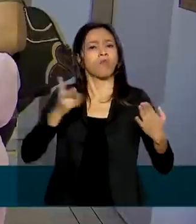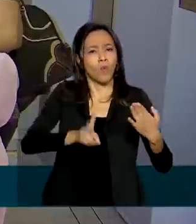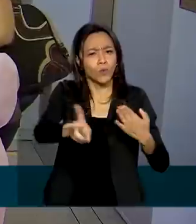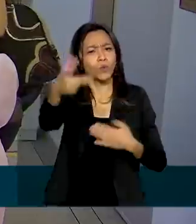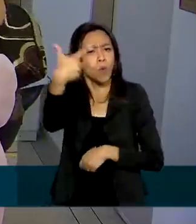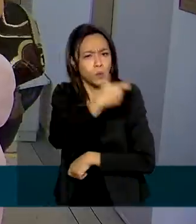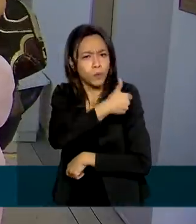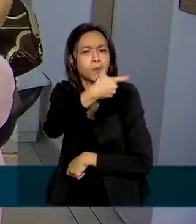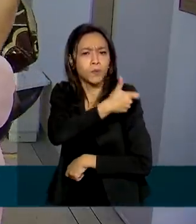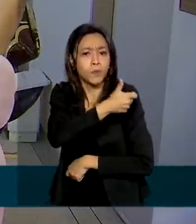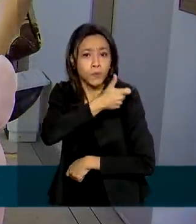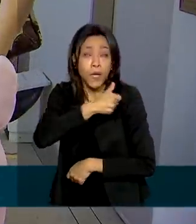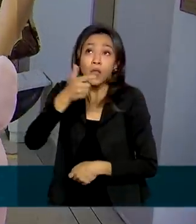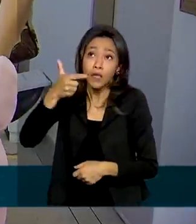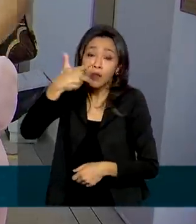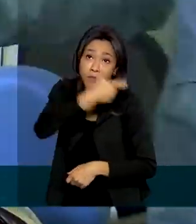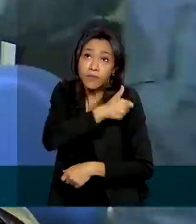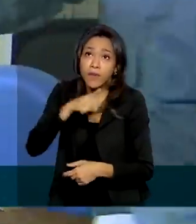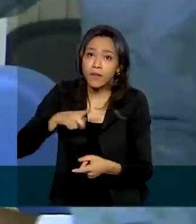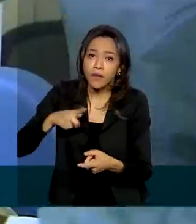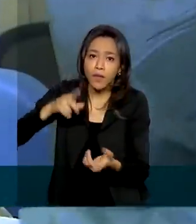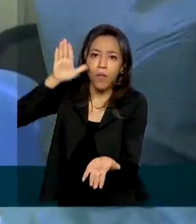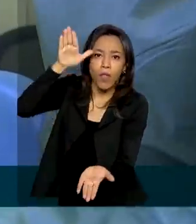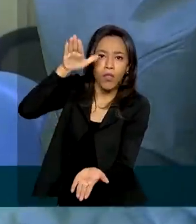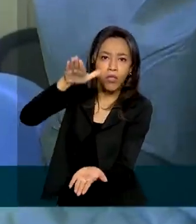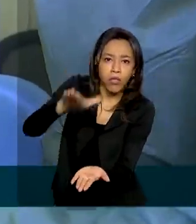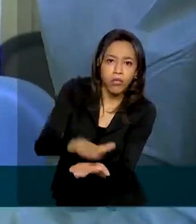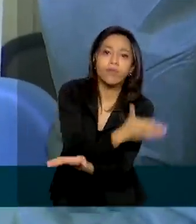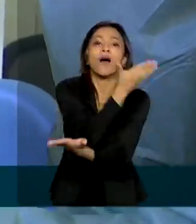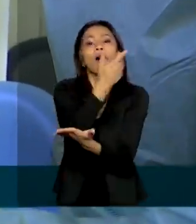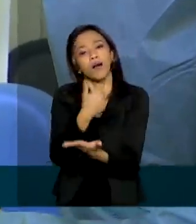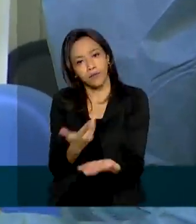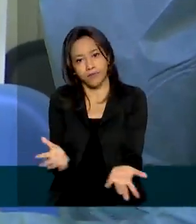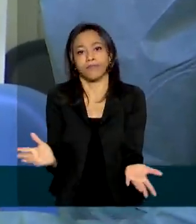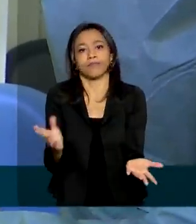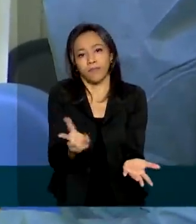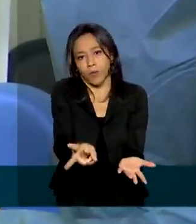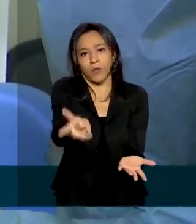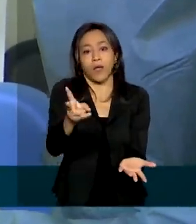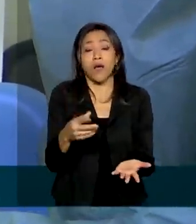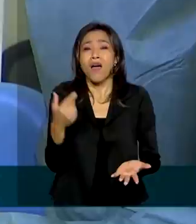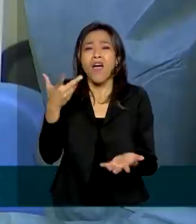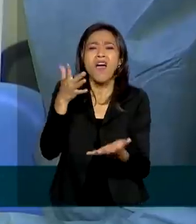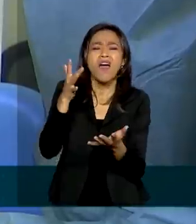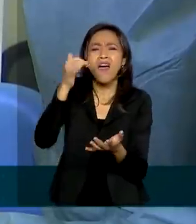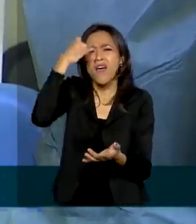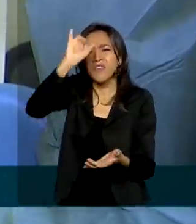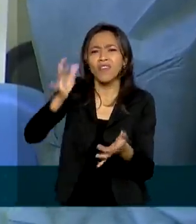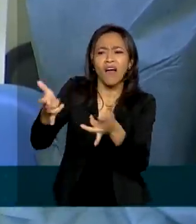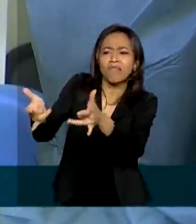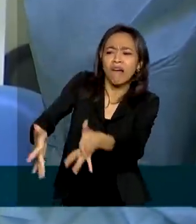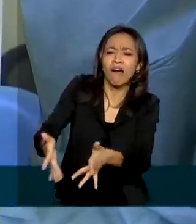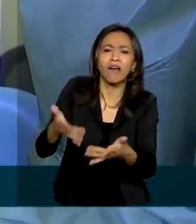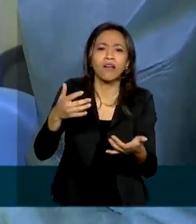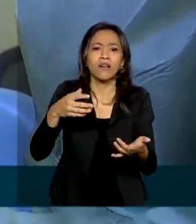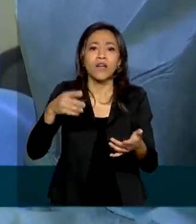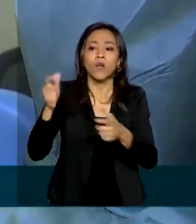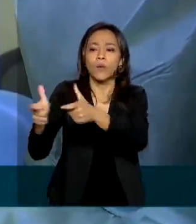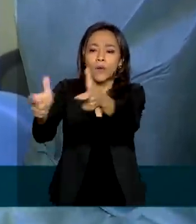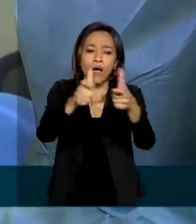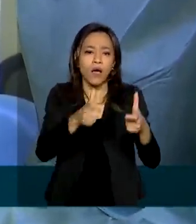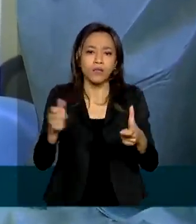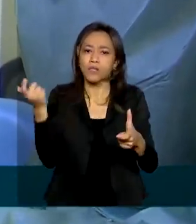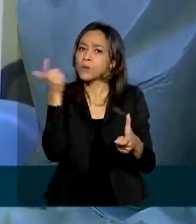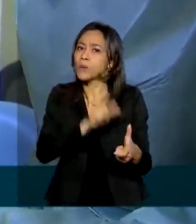enquanto tiver vacina disponível. A medida tem como objetivo evitar o desperdício nos lugares que não alcançaram a